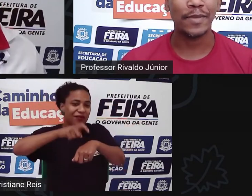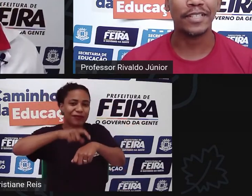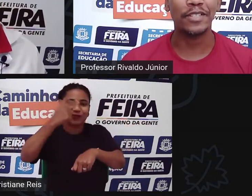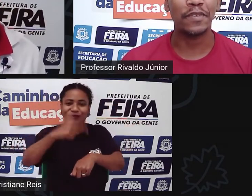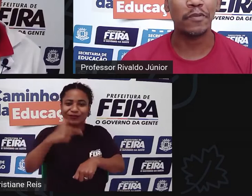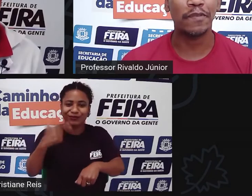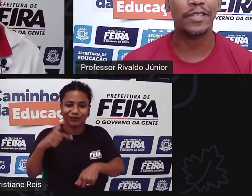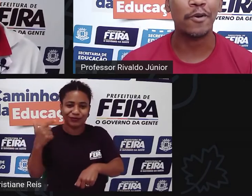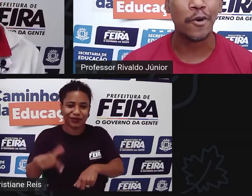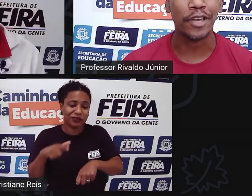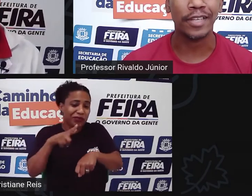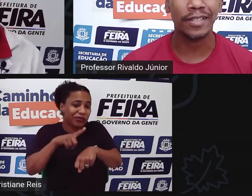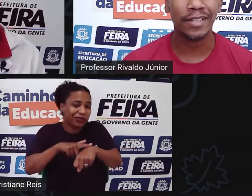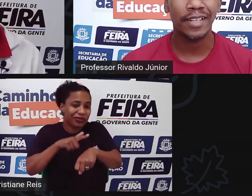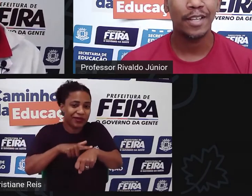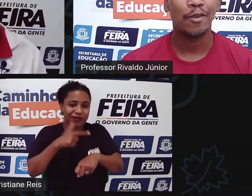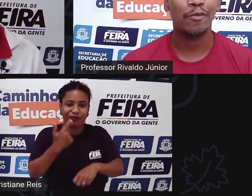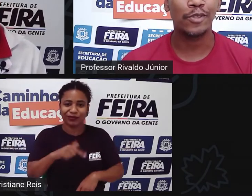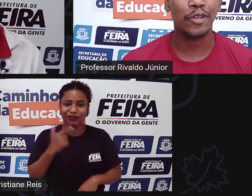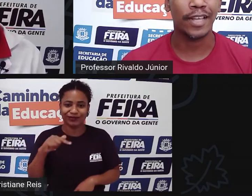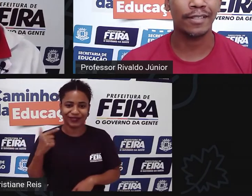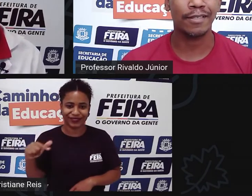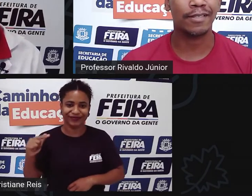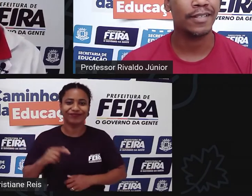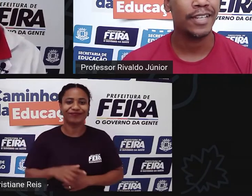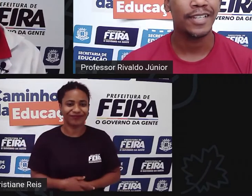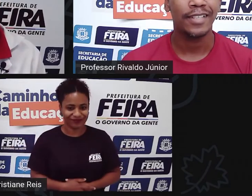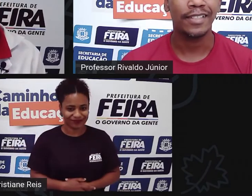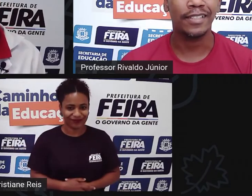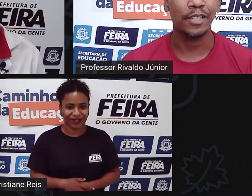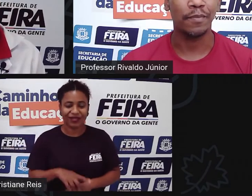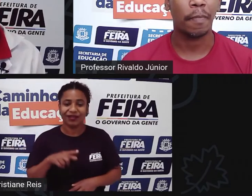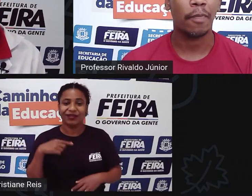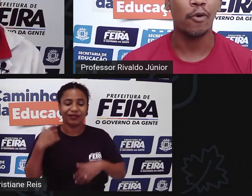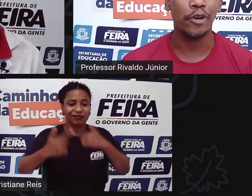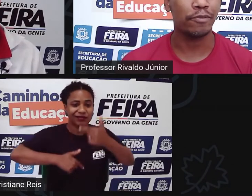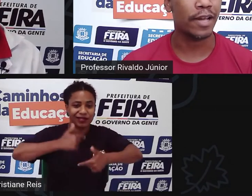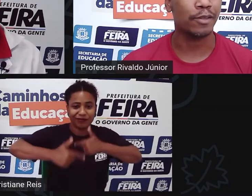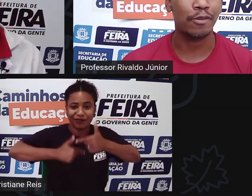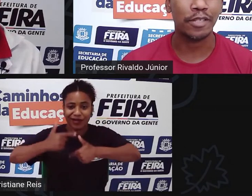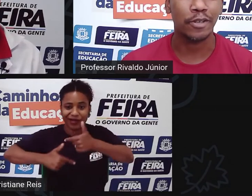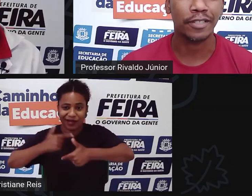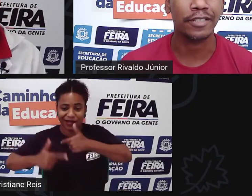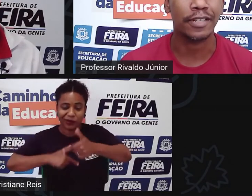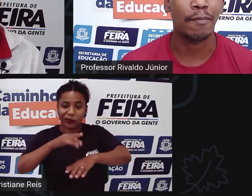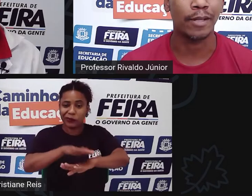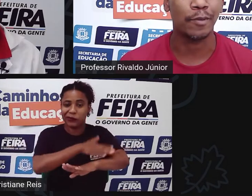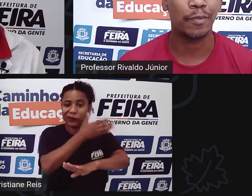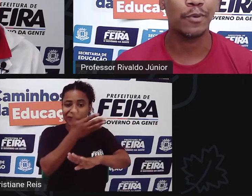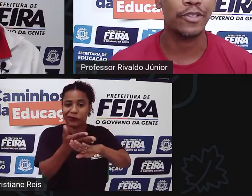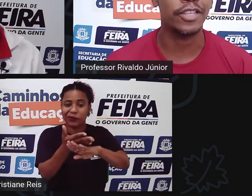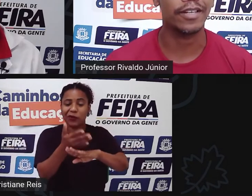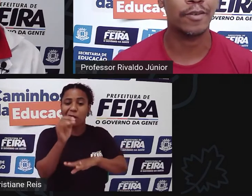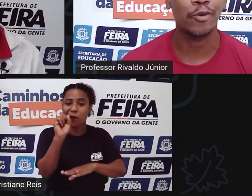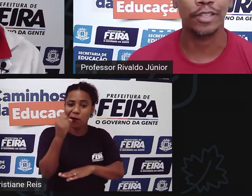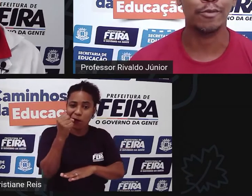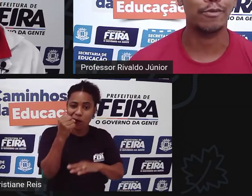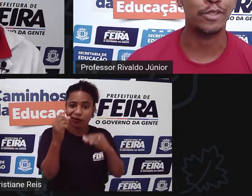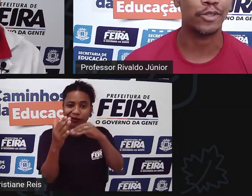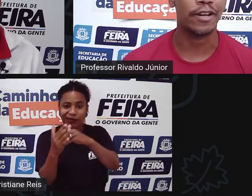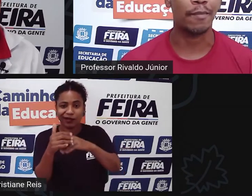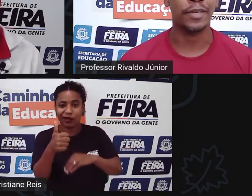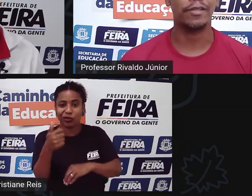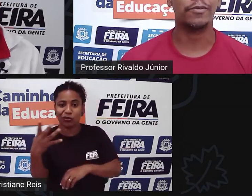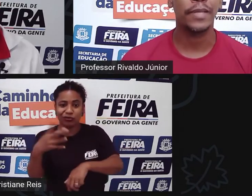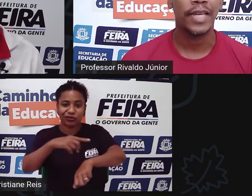Infelizmente, a gente vive uma vida corrida com jornadas entre 8 e 14 horas de trabalho por dia, contando